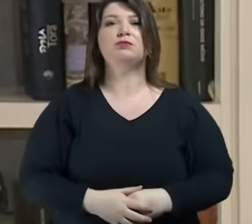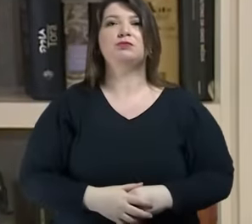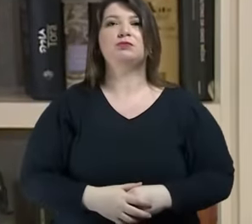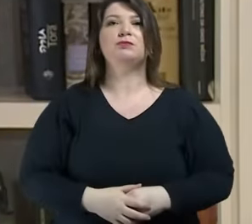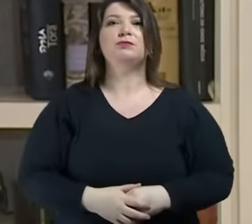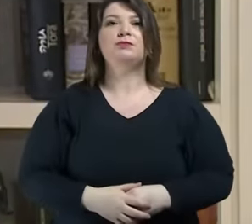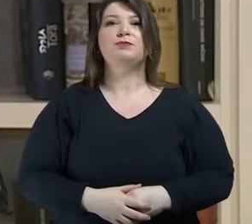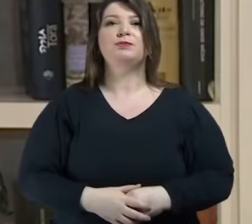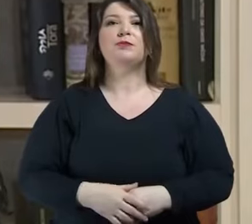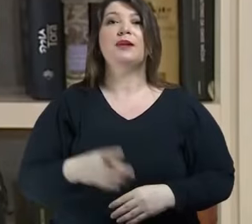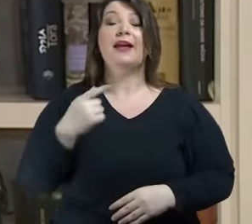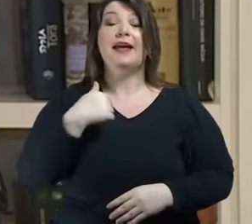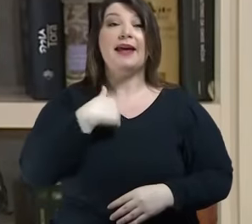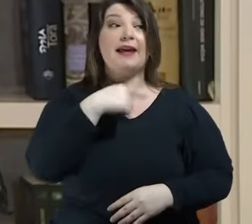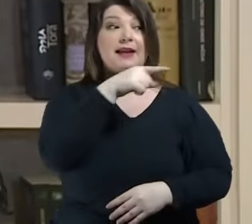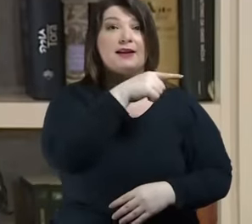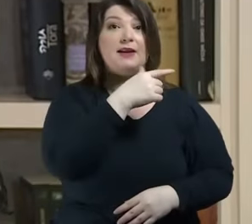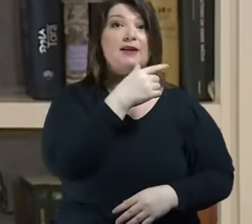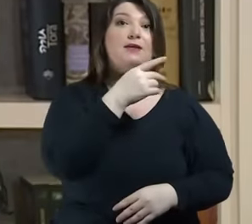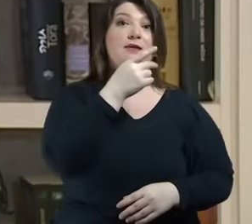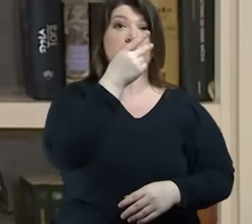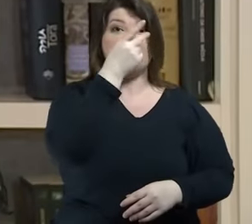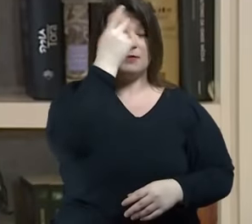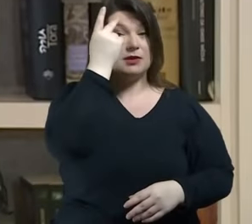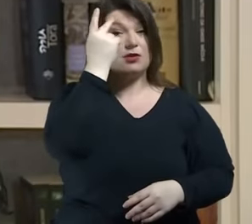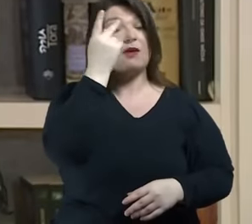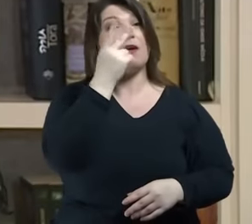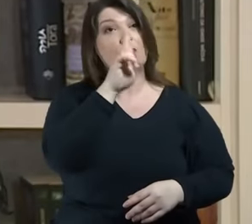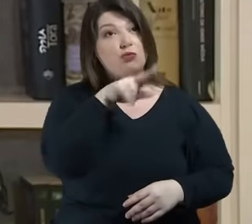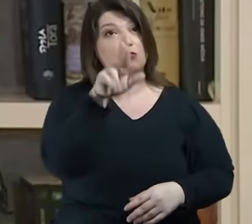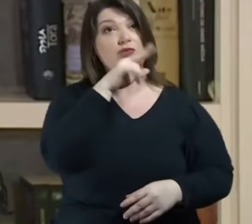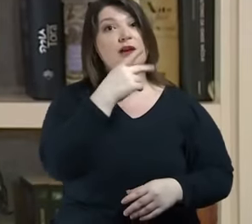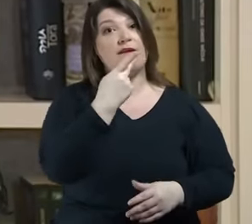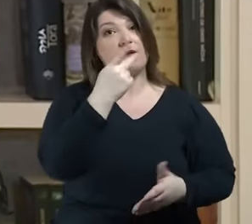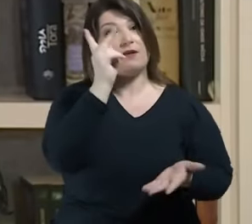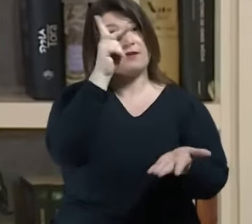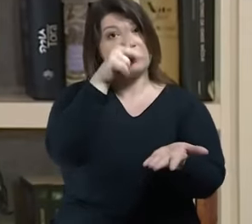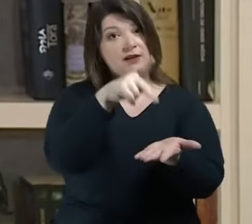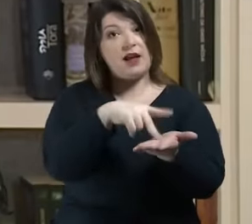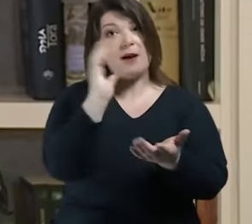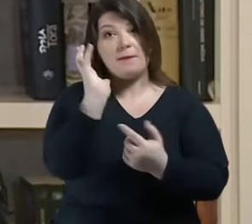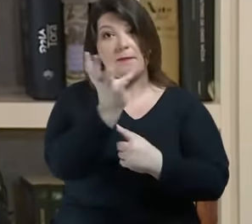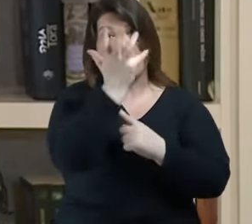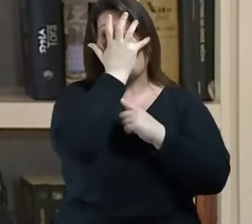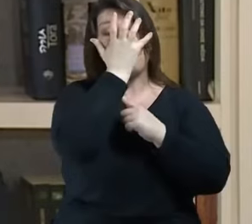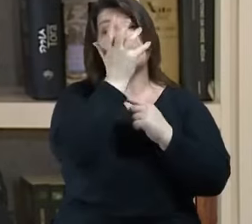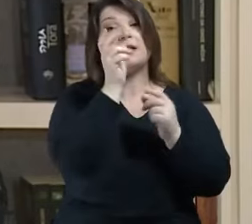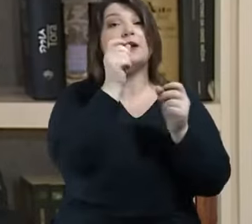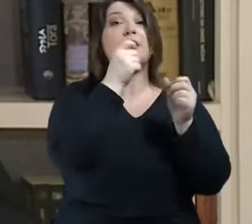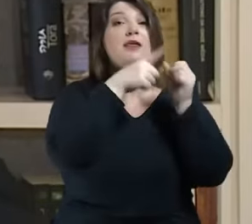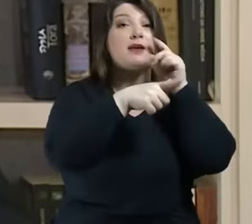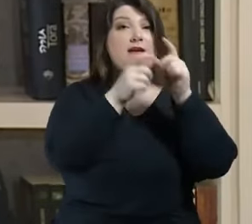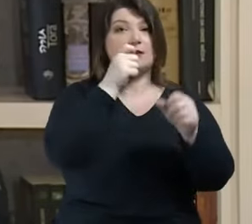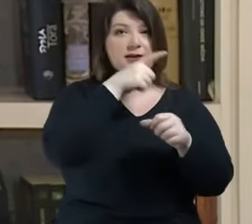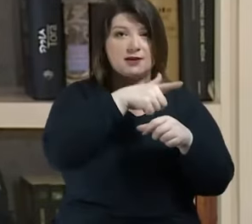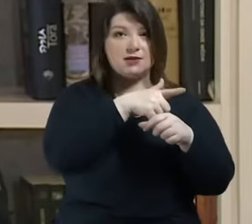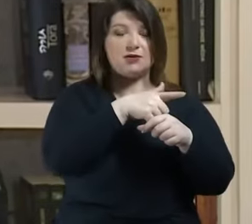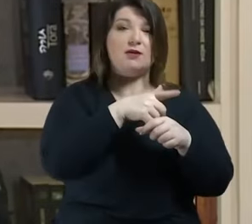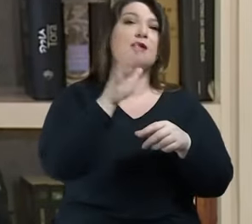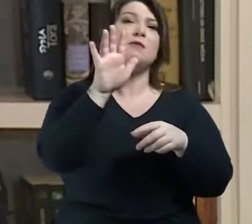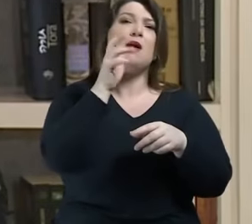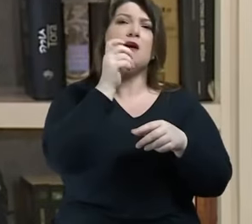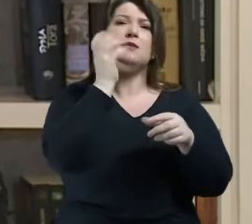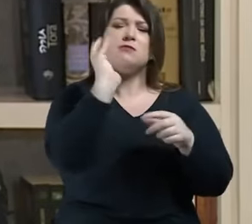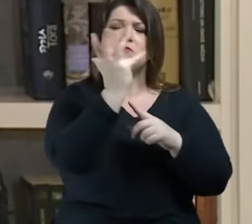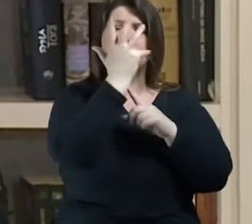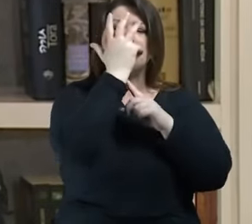usar com toda sinceridade muitas vezes a máscara da crítica mas essa máscara da crítica vai ser uma